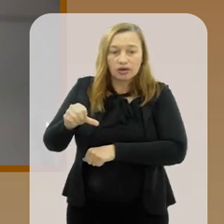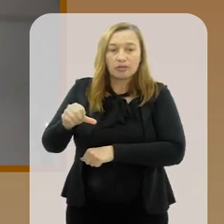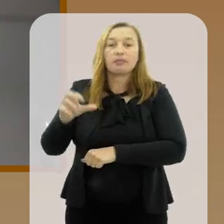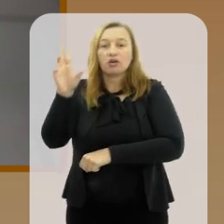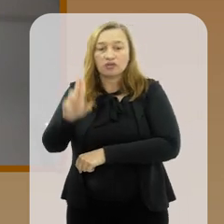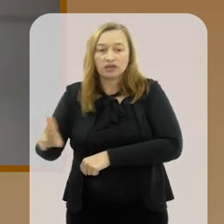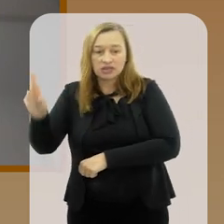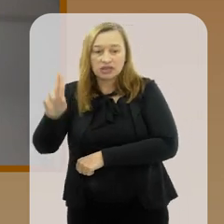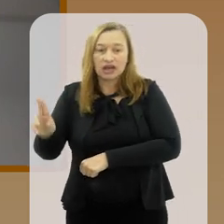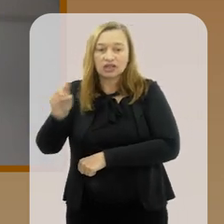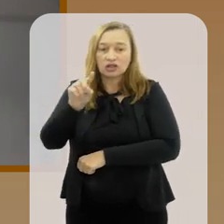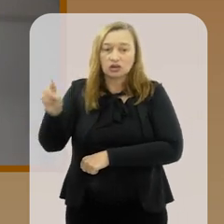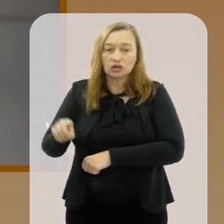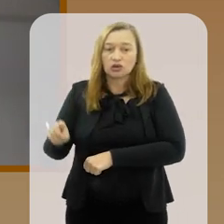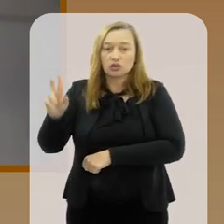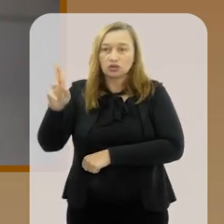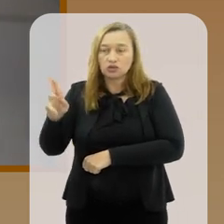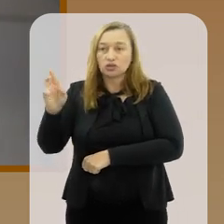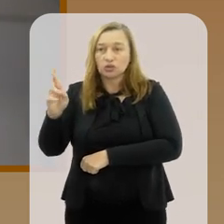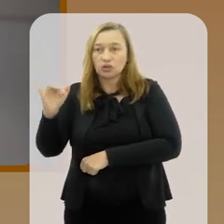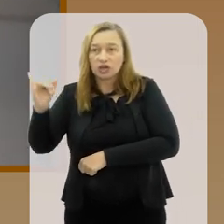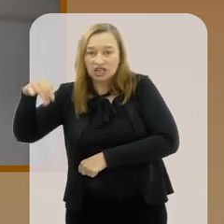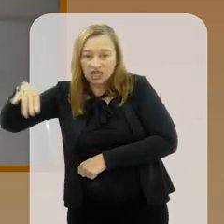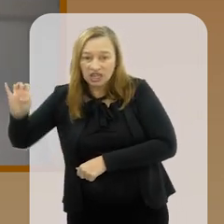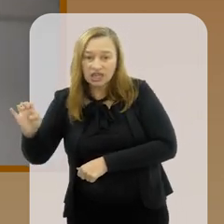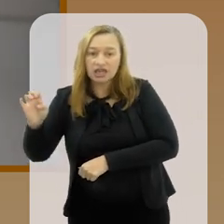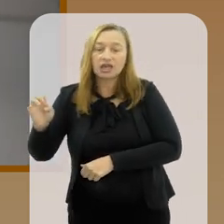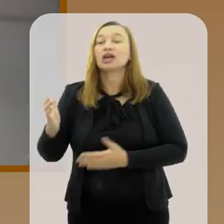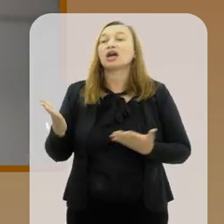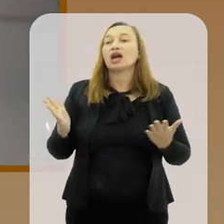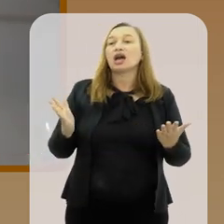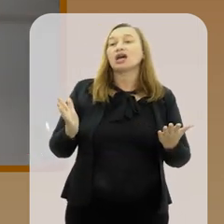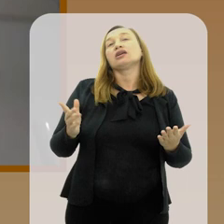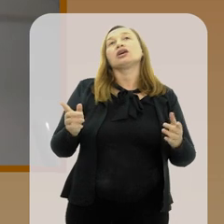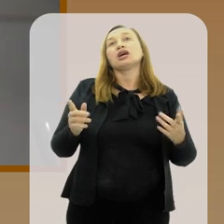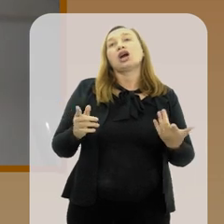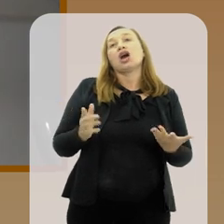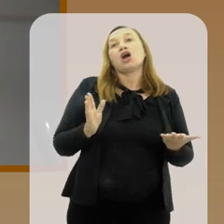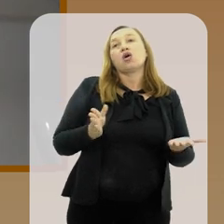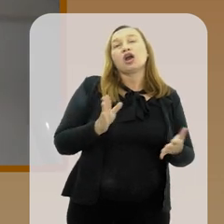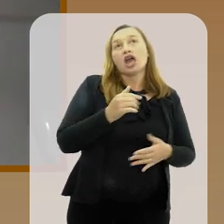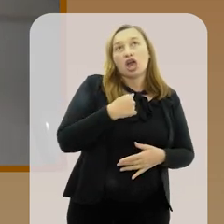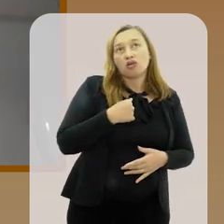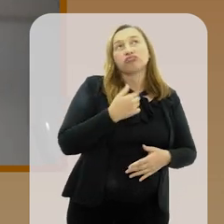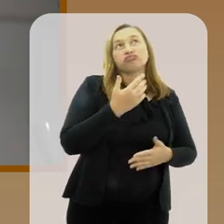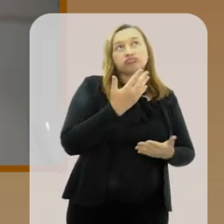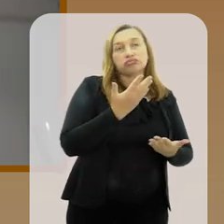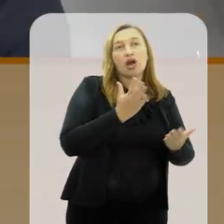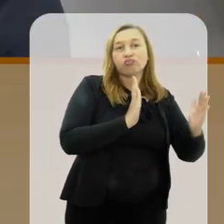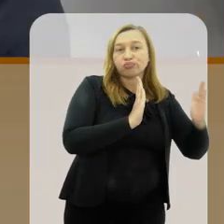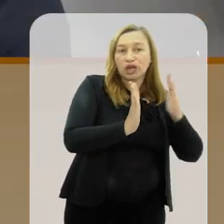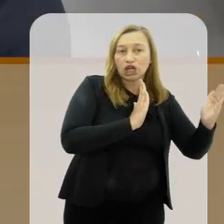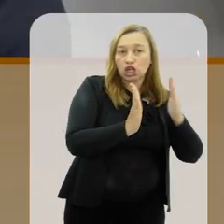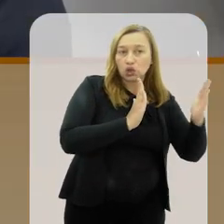E continuei com o mesmo esquema com o Brasil. Por exemplo, agora eu passei alguns meses no IMPA.